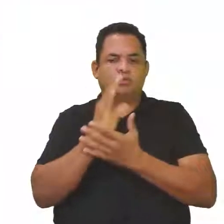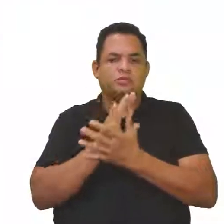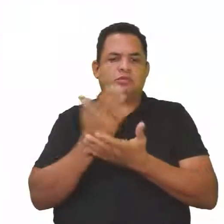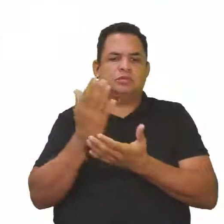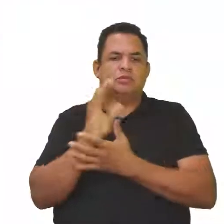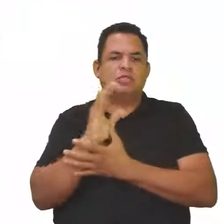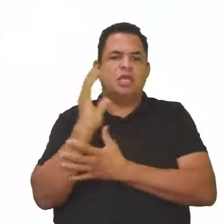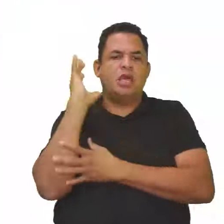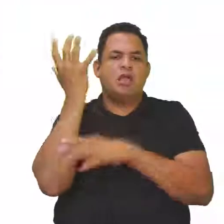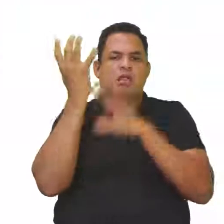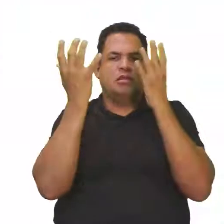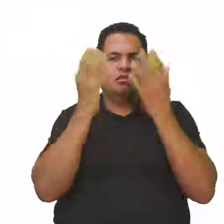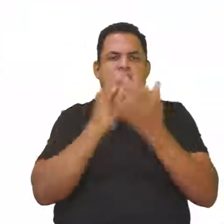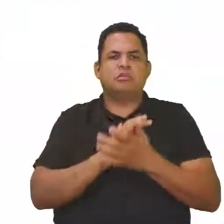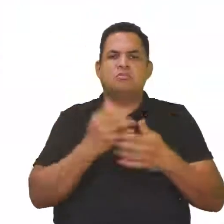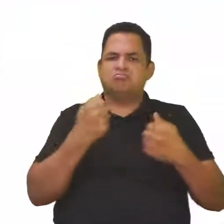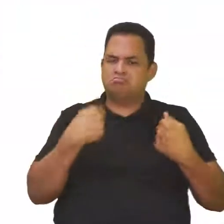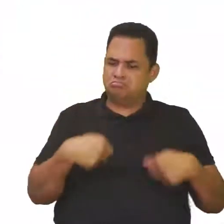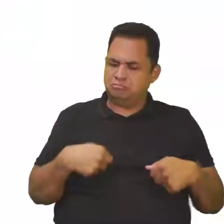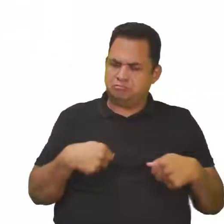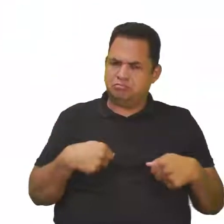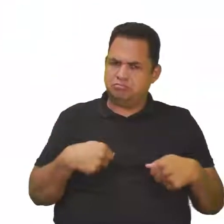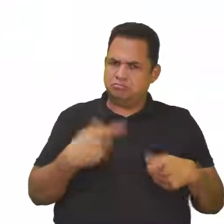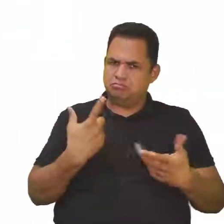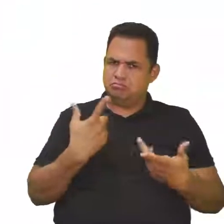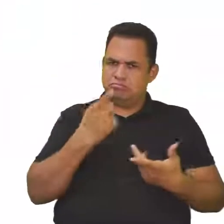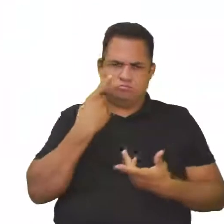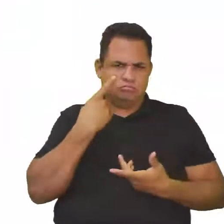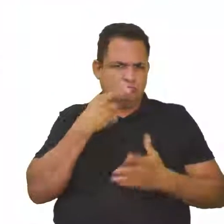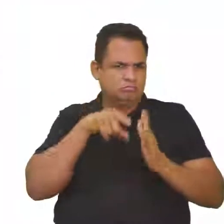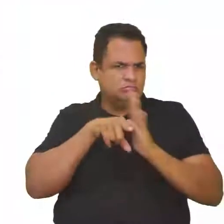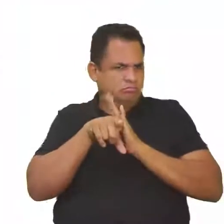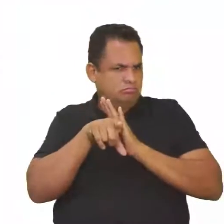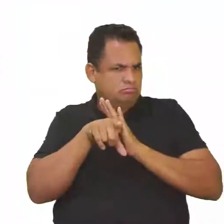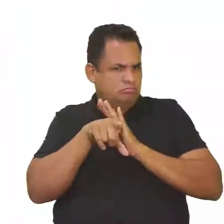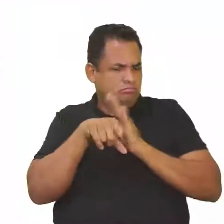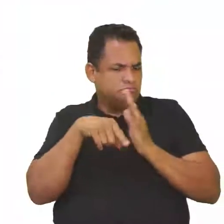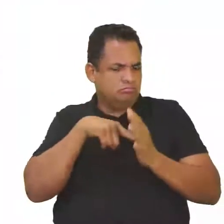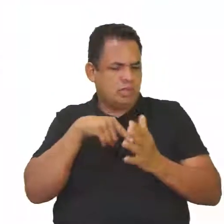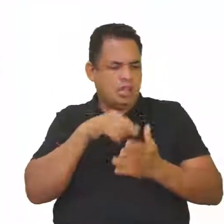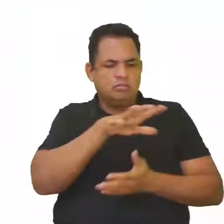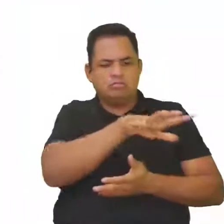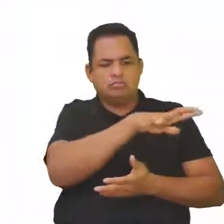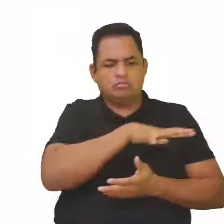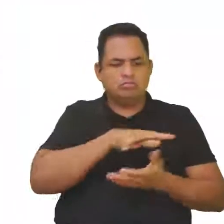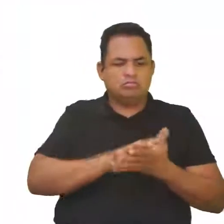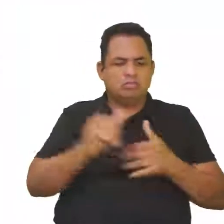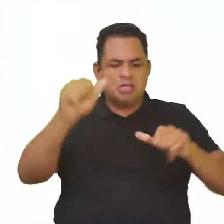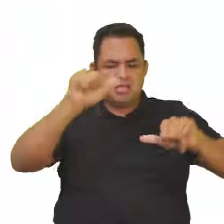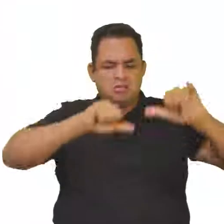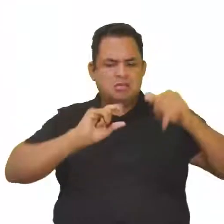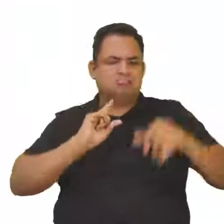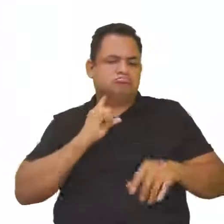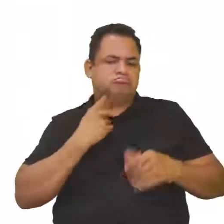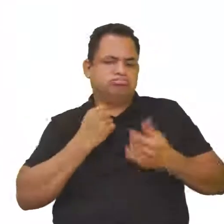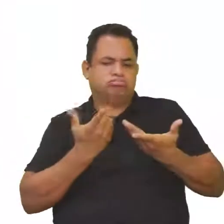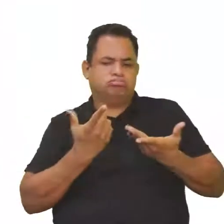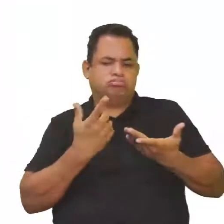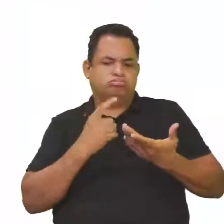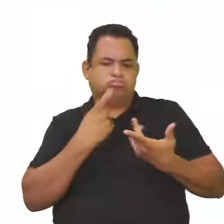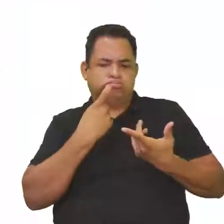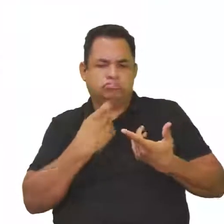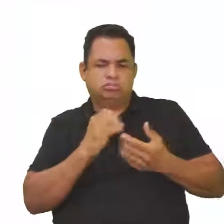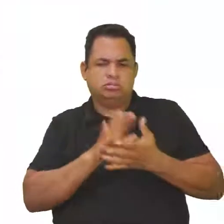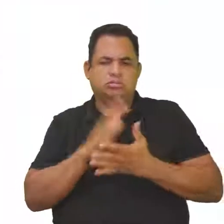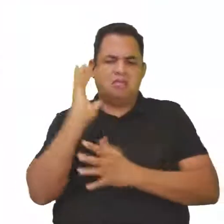natureza. Vocês acham que é possível a gente pegar áreas que estão, digamos, quimicamente contaminadas ou